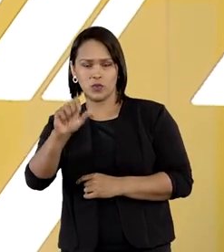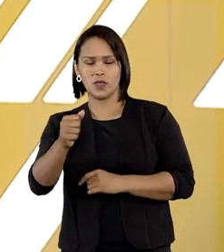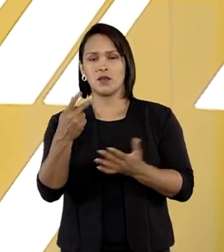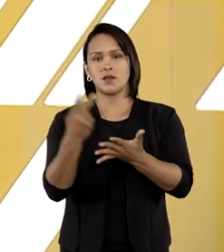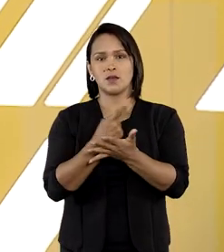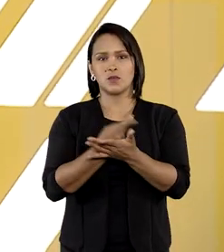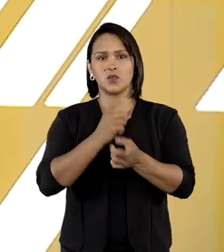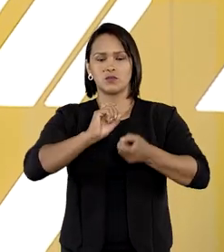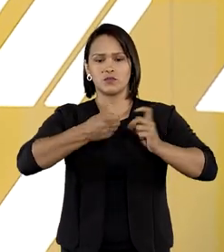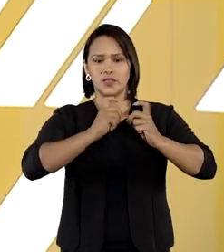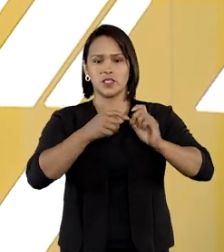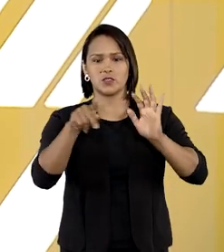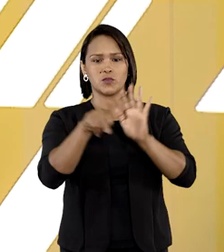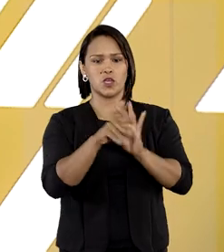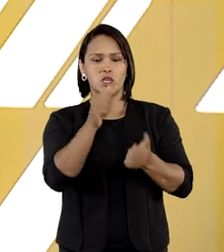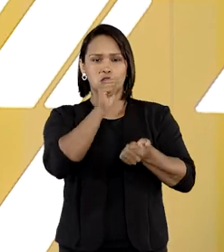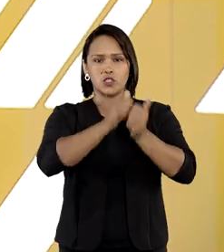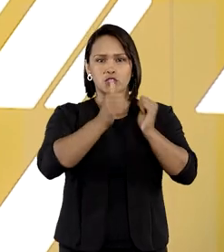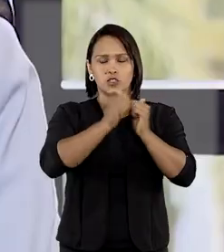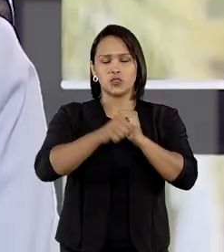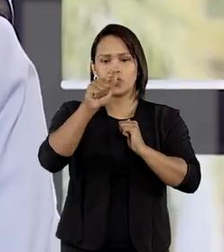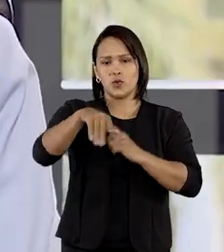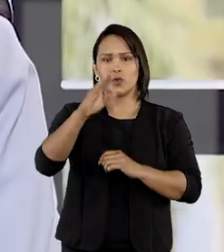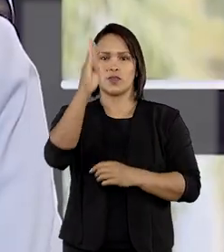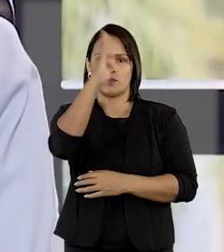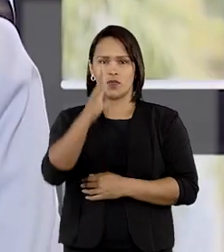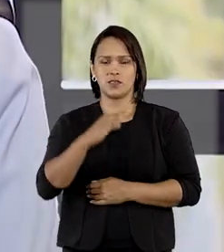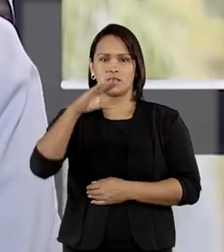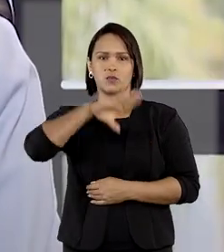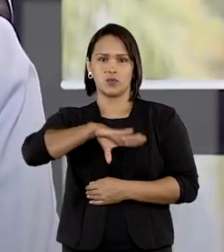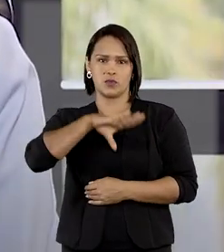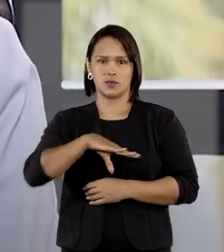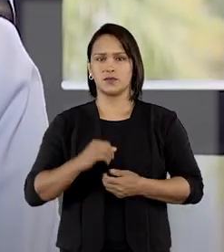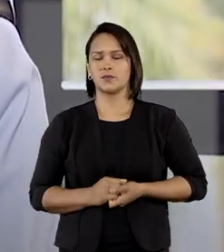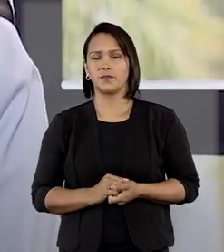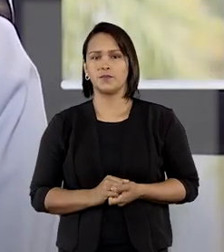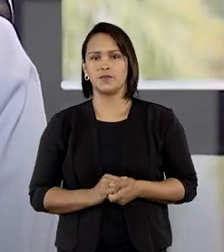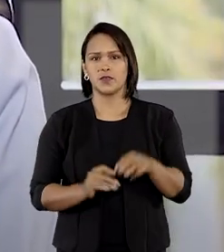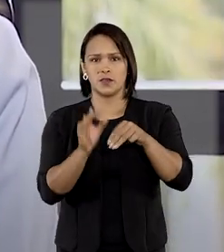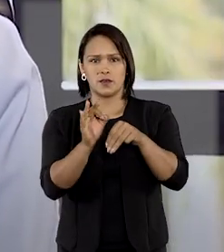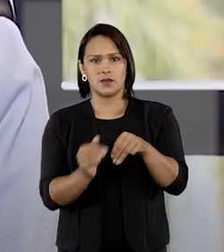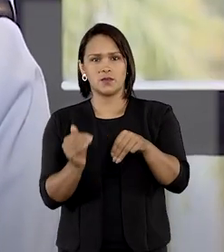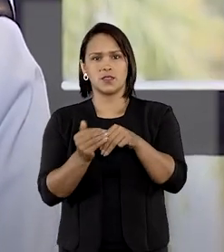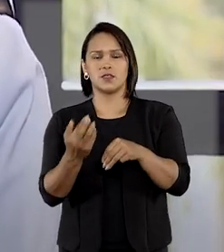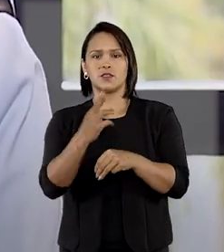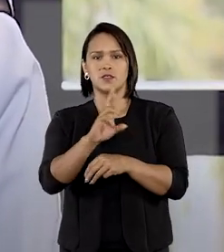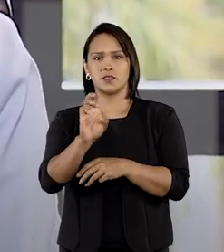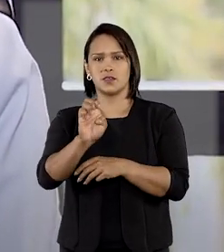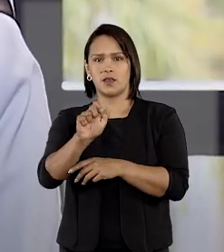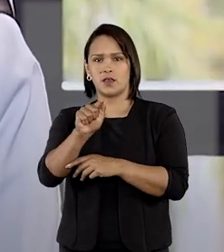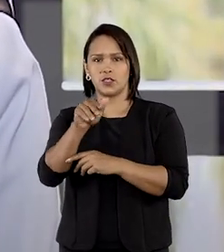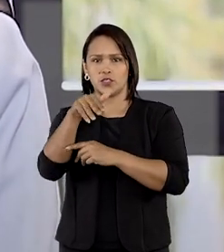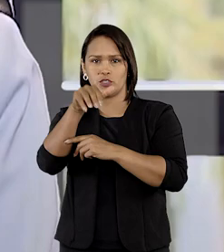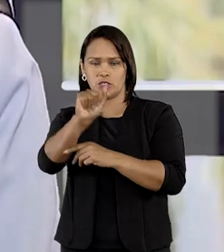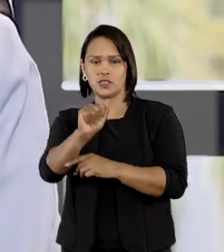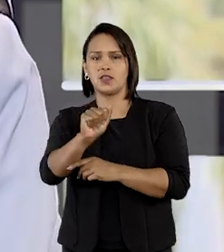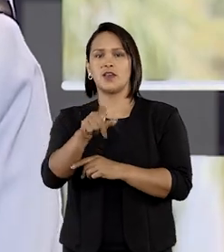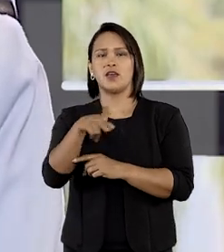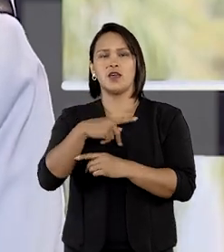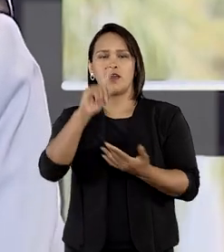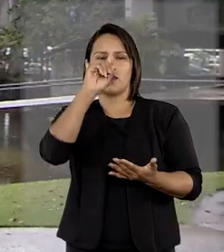jogo entre Brasil e Portugal. A ministra do STJ, Regina Helena Costa, em decisão monocrática,